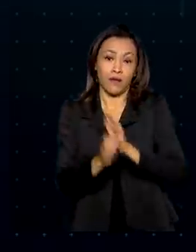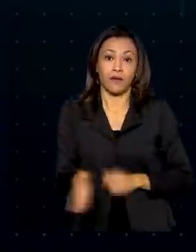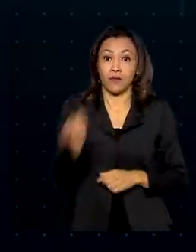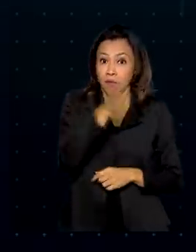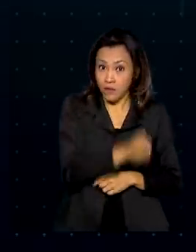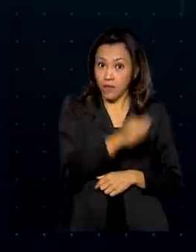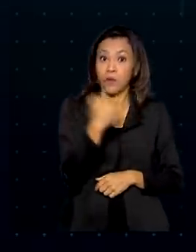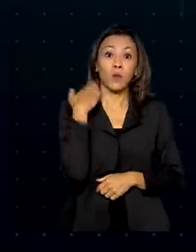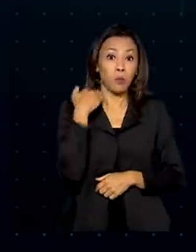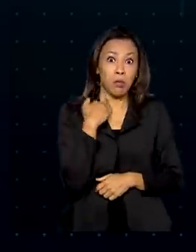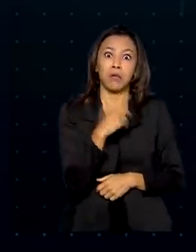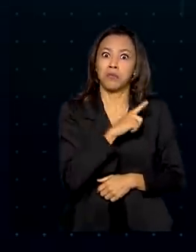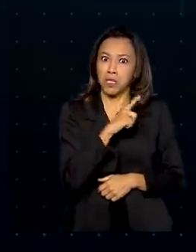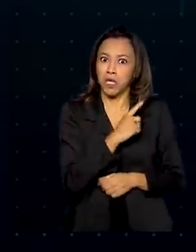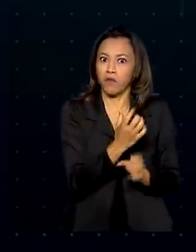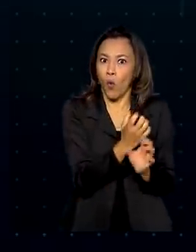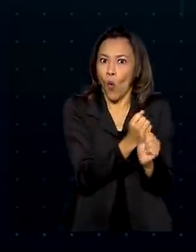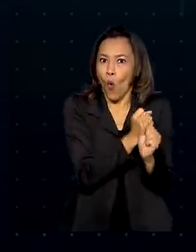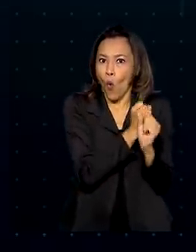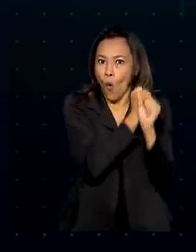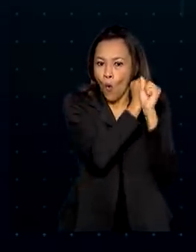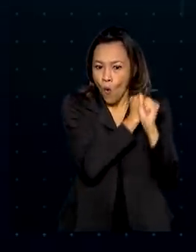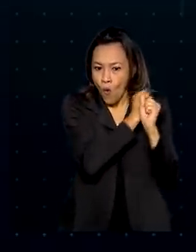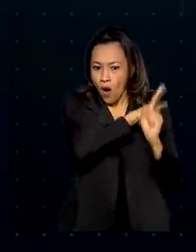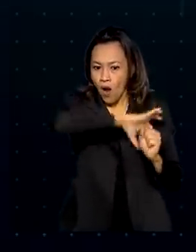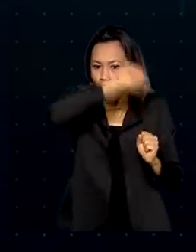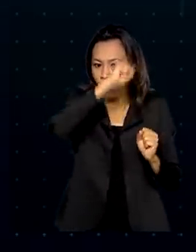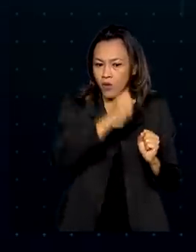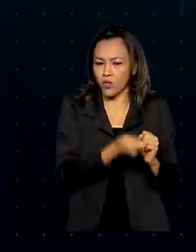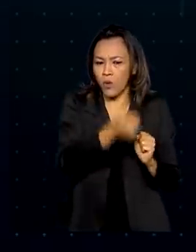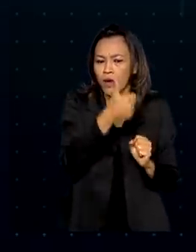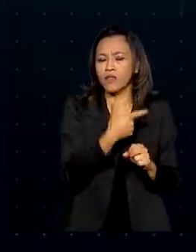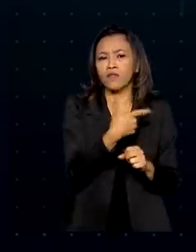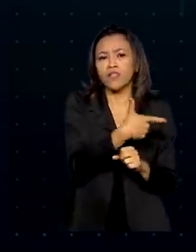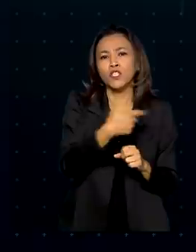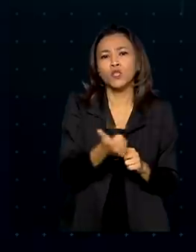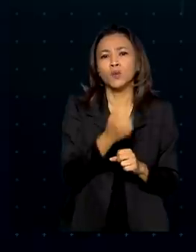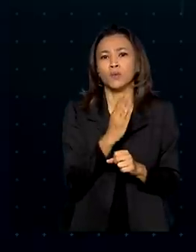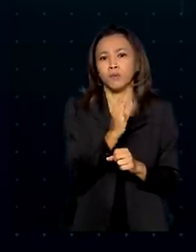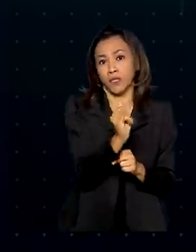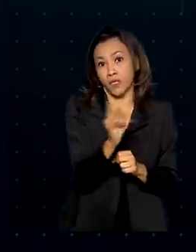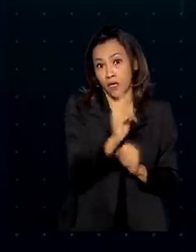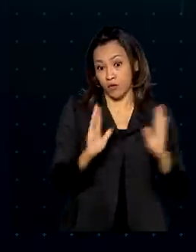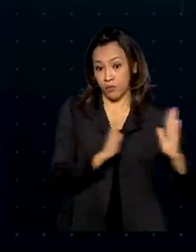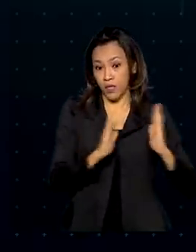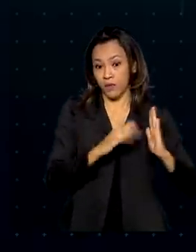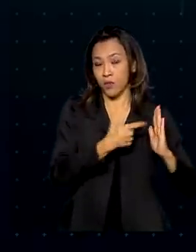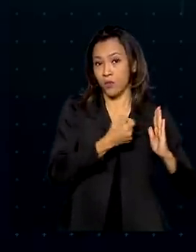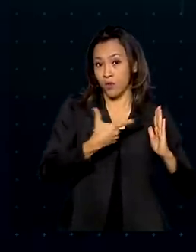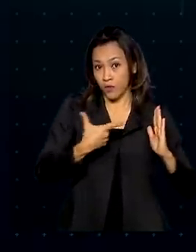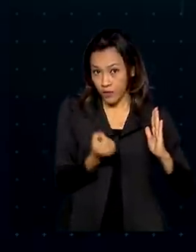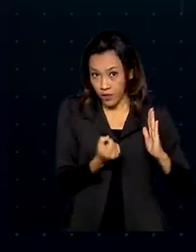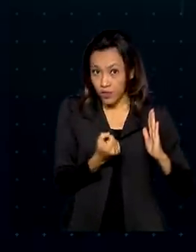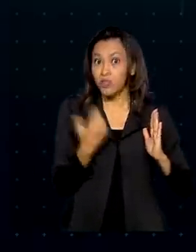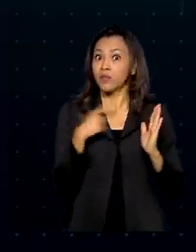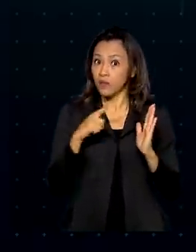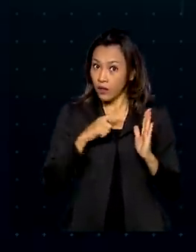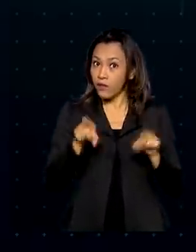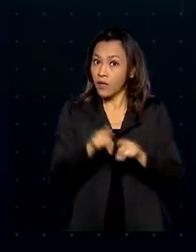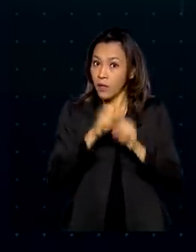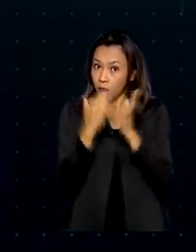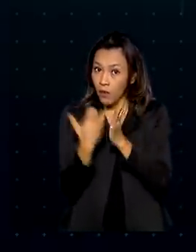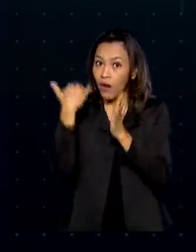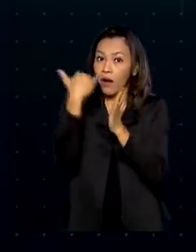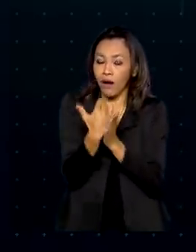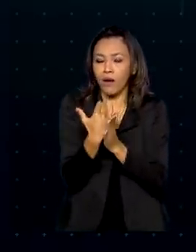registrou lucro líquido recorde de quase 21 bilhões de reais em 2020, alta também de 17% em